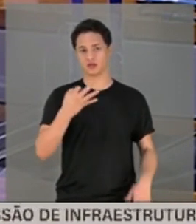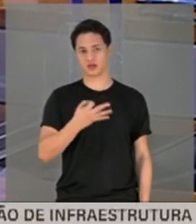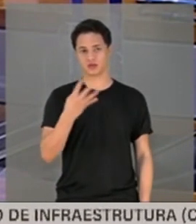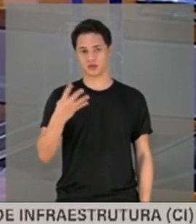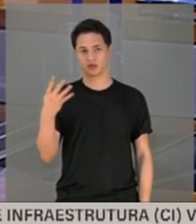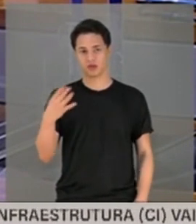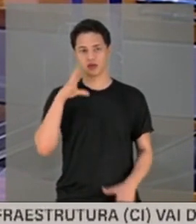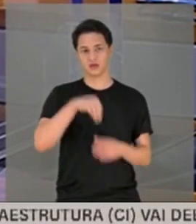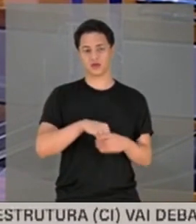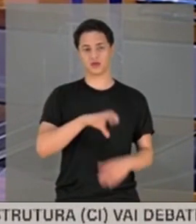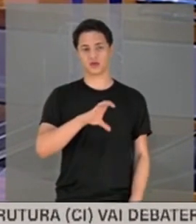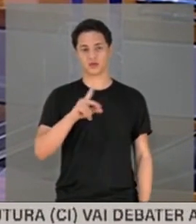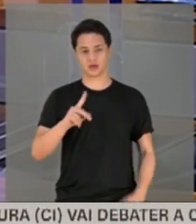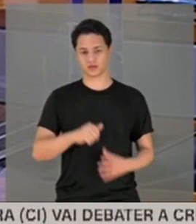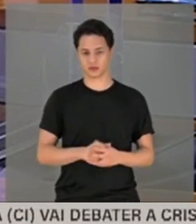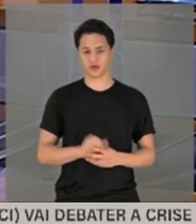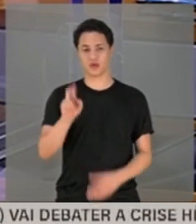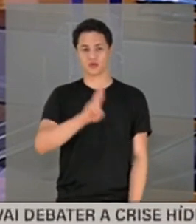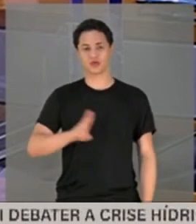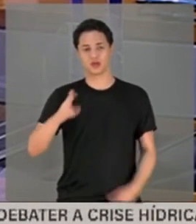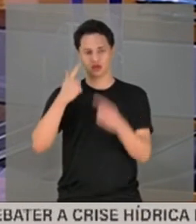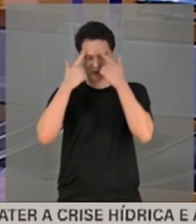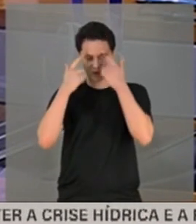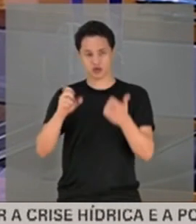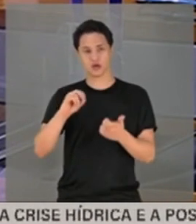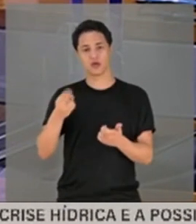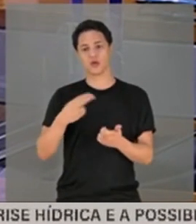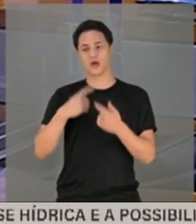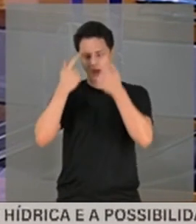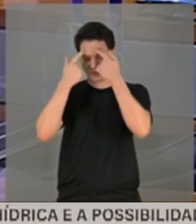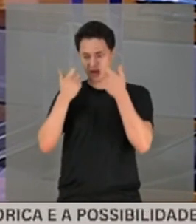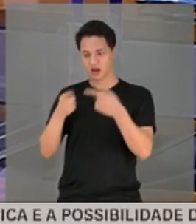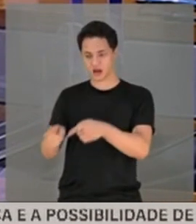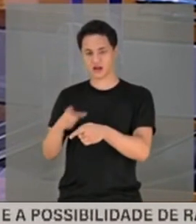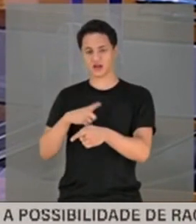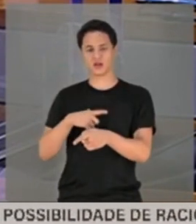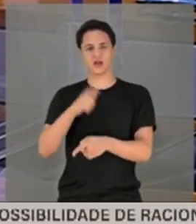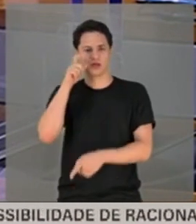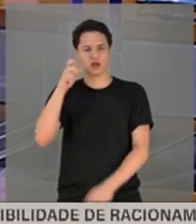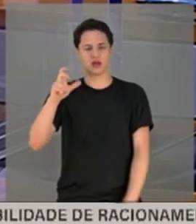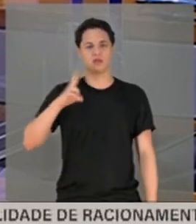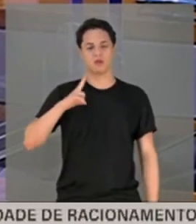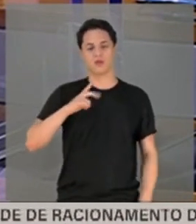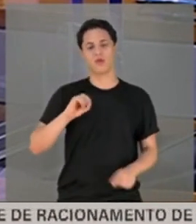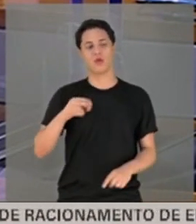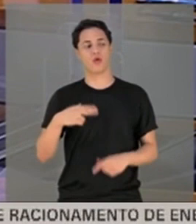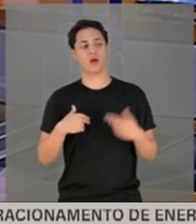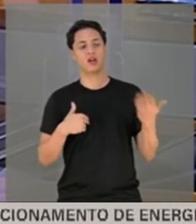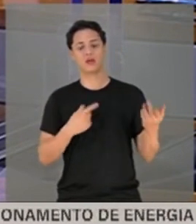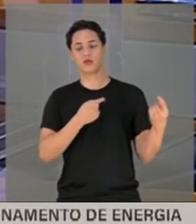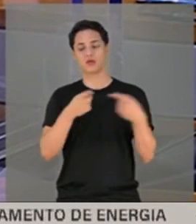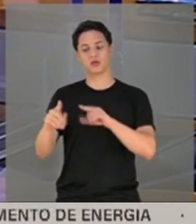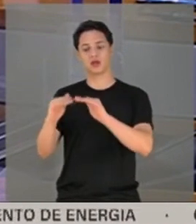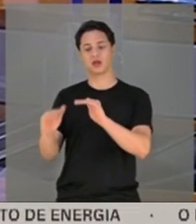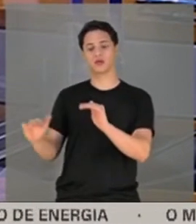Código Penal. Usar de violência ou grave ameaça com o fim de favorecer o interesse próprio ao alheio contra a autoridade,